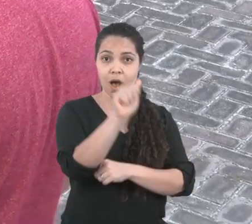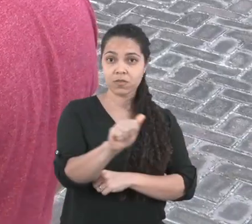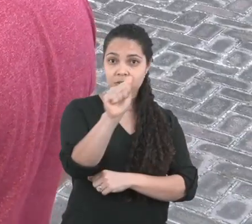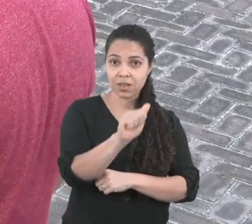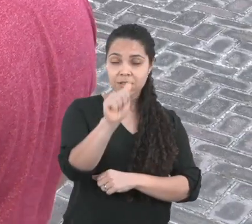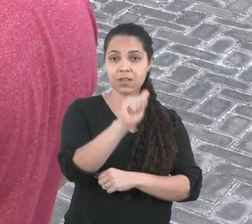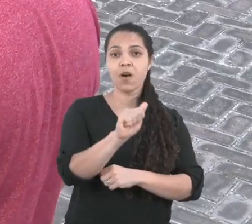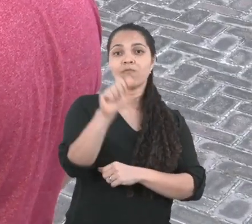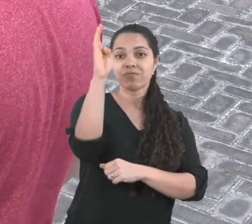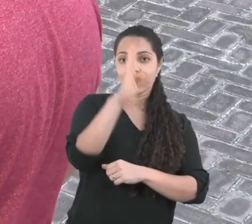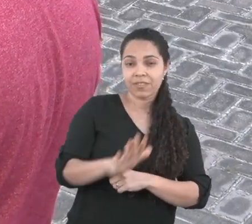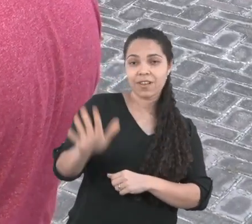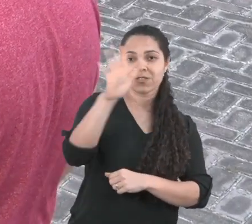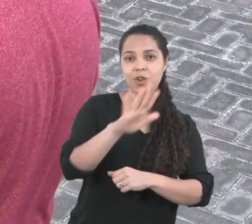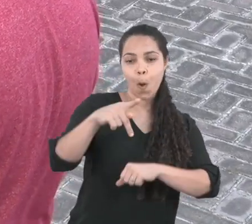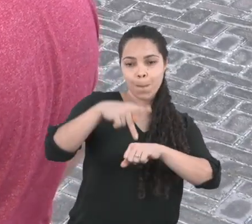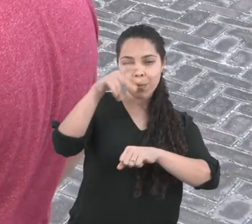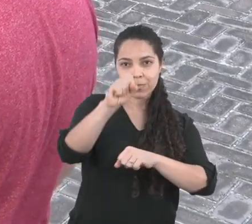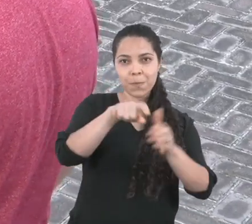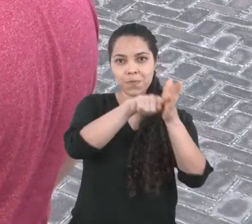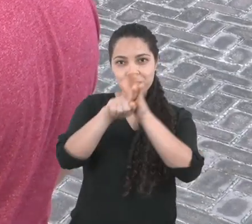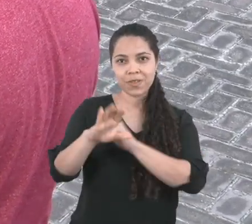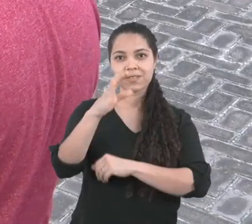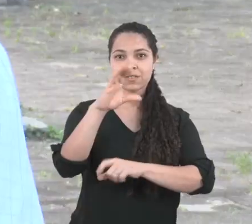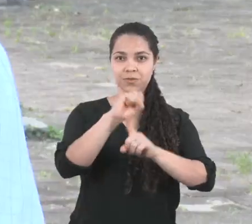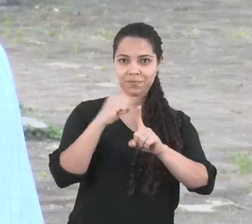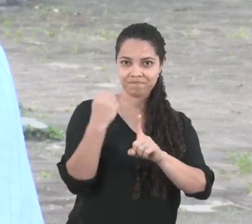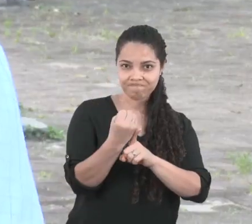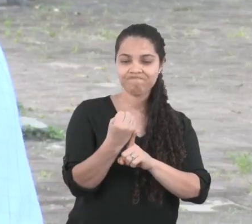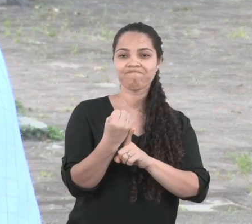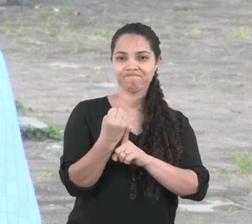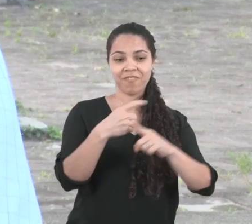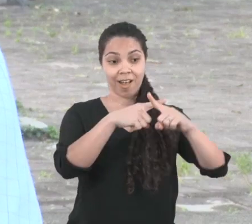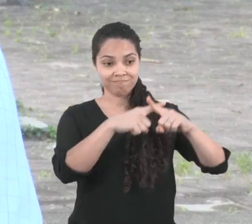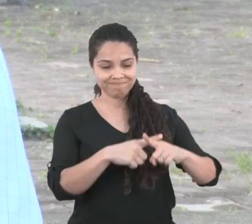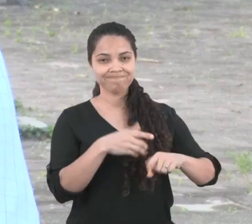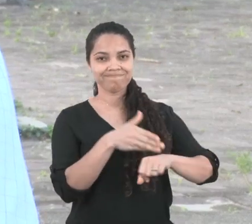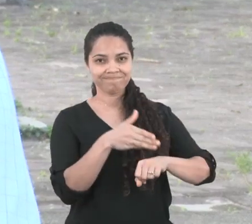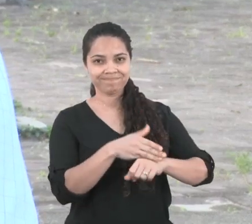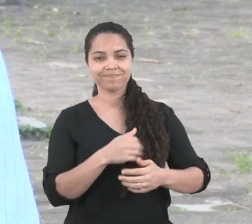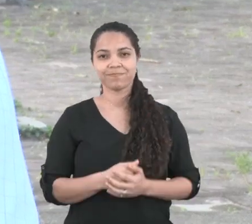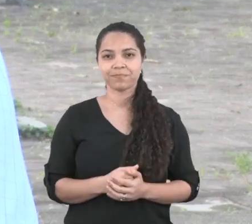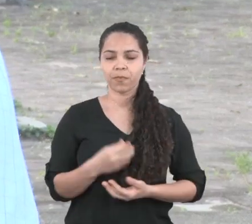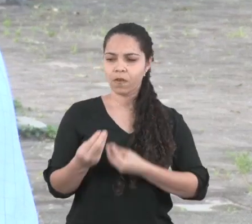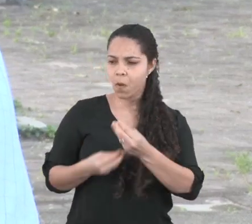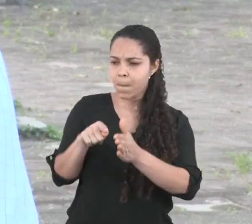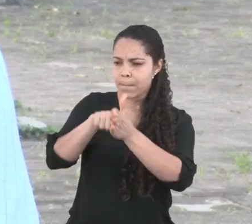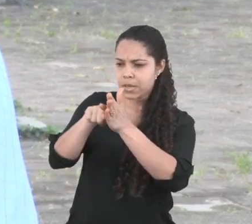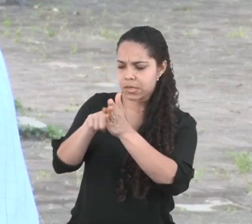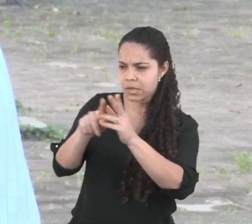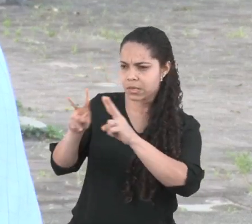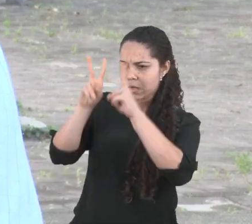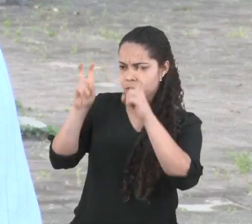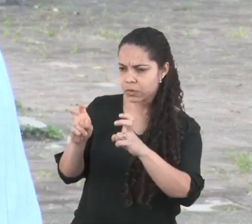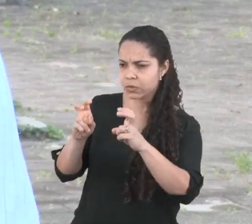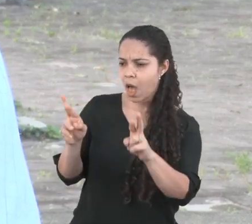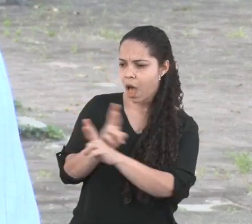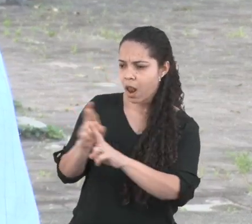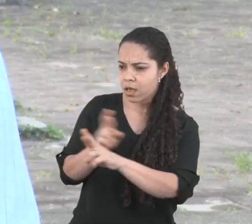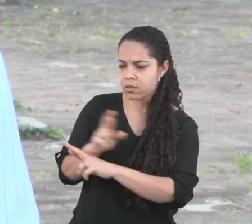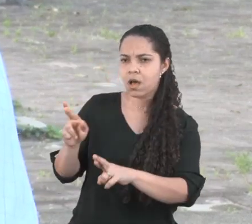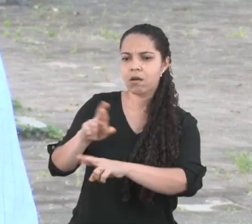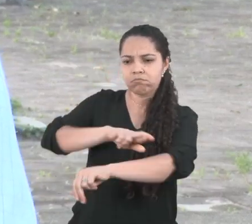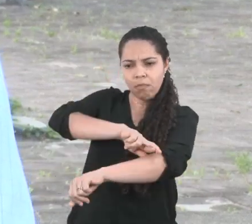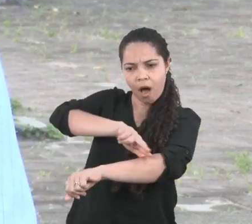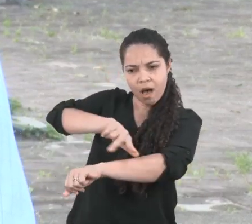Associação Nacional de Pós-Graduação e Pesquisa em Ciências Sociais. Essas pesquisas sobre as relações raciais não podem